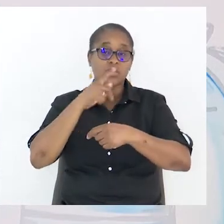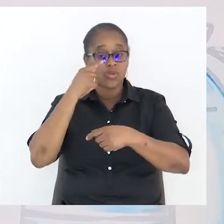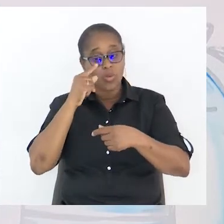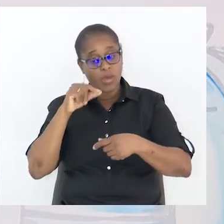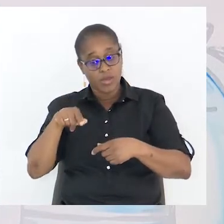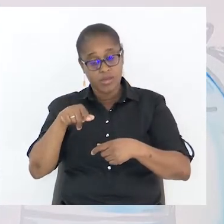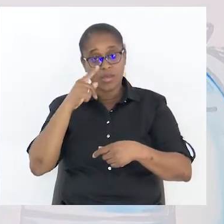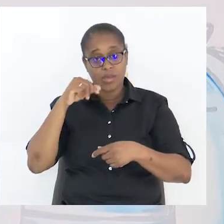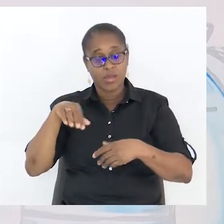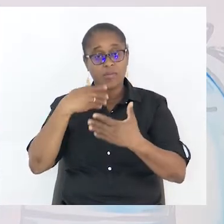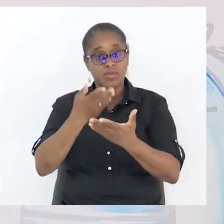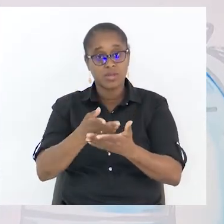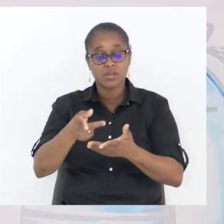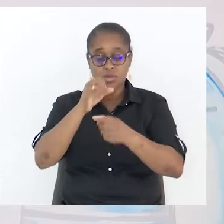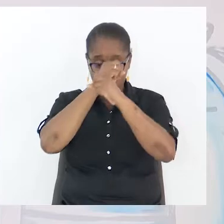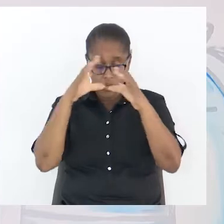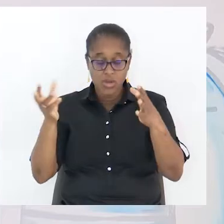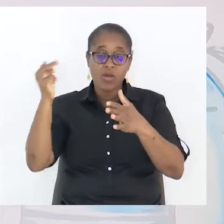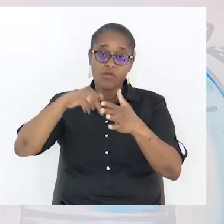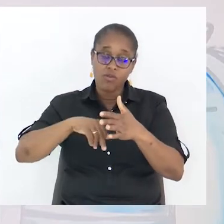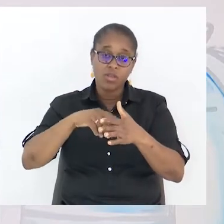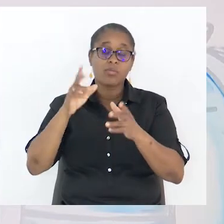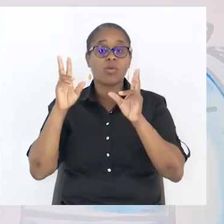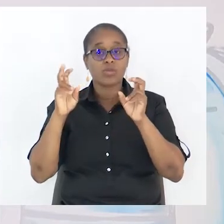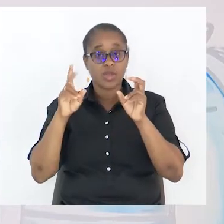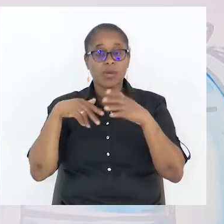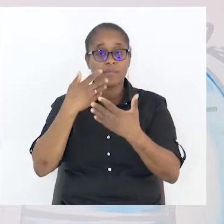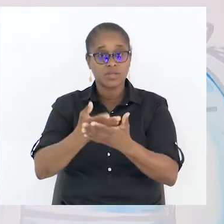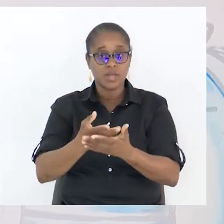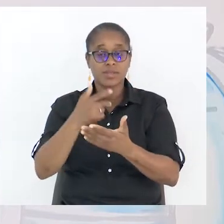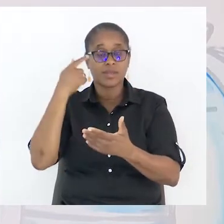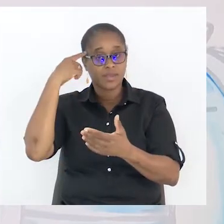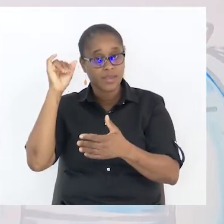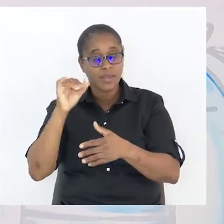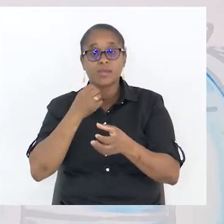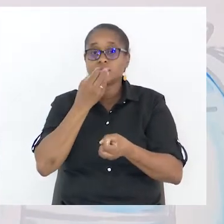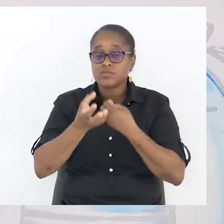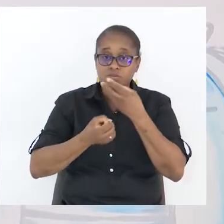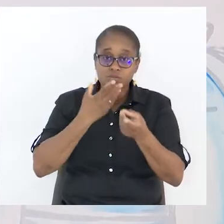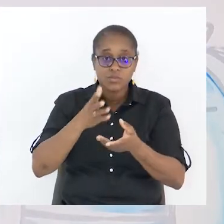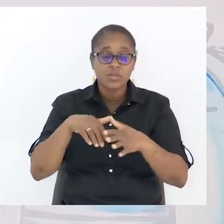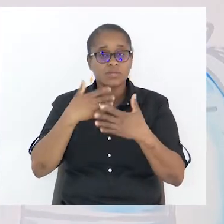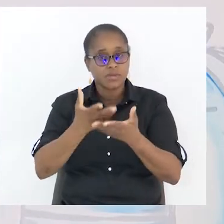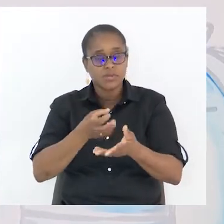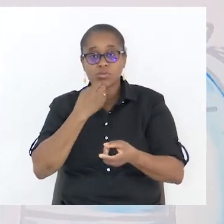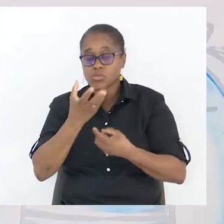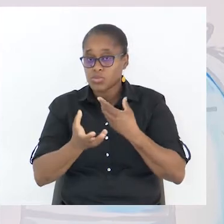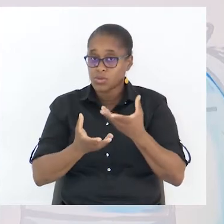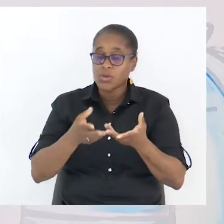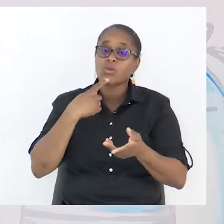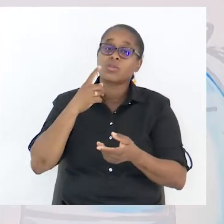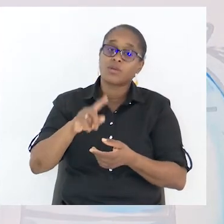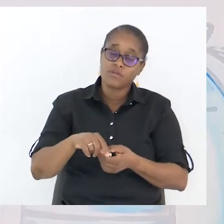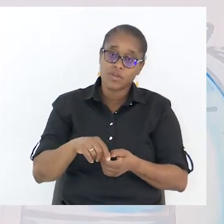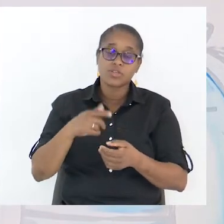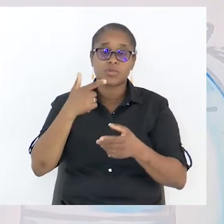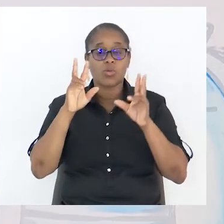a sua tese, argumenta, passa as argumentações, volta outra vez para o tema e dá as soluções.